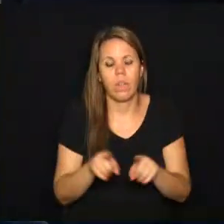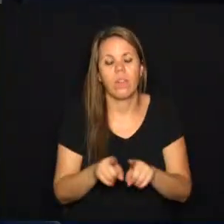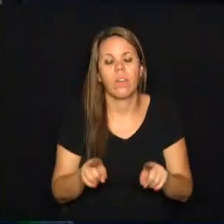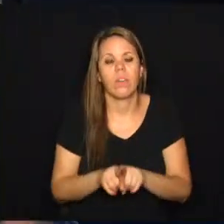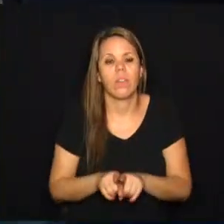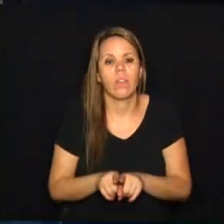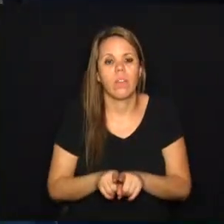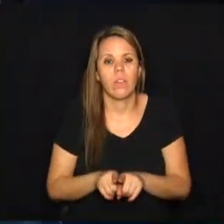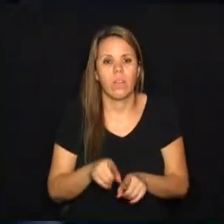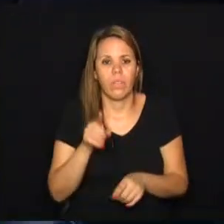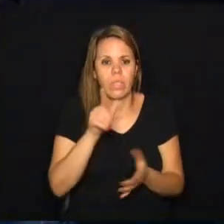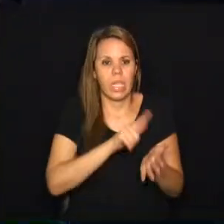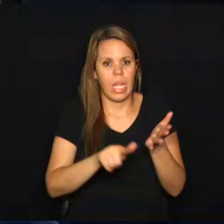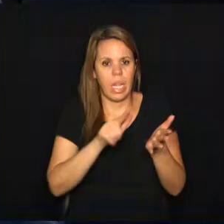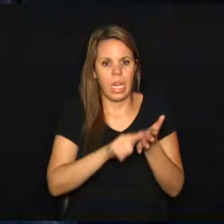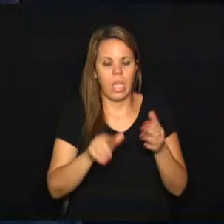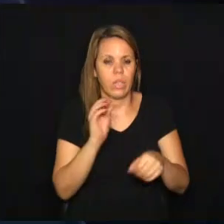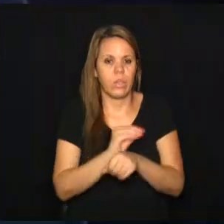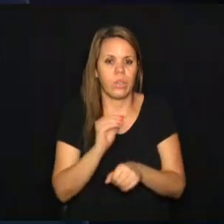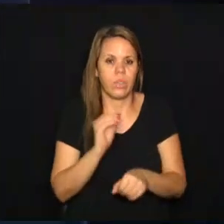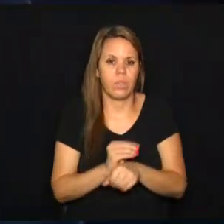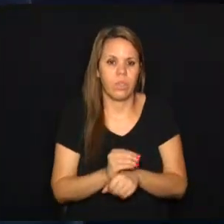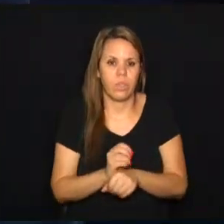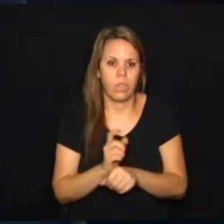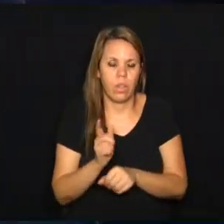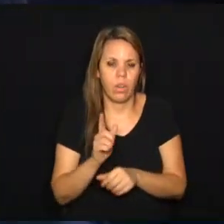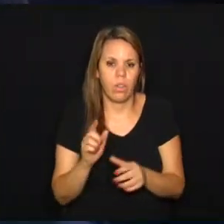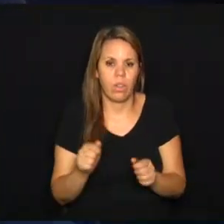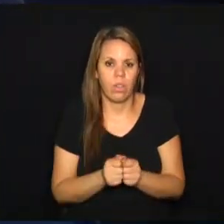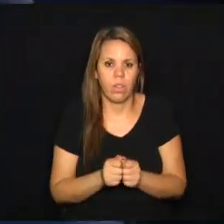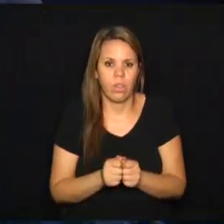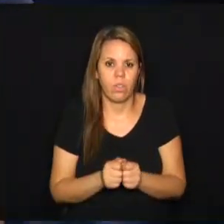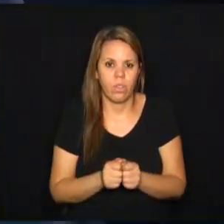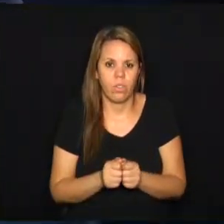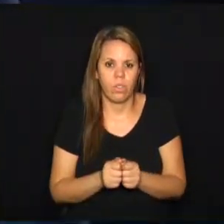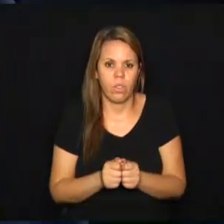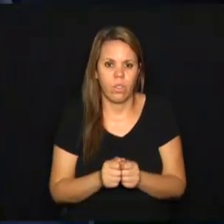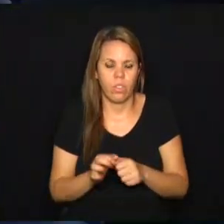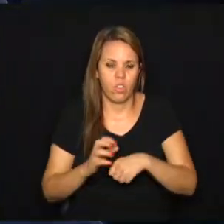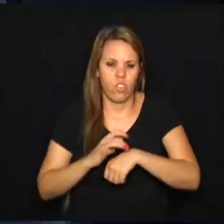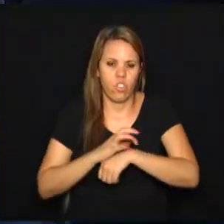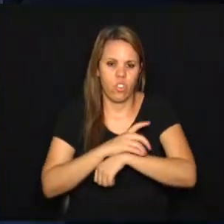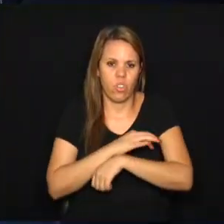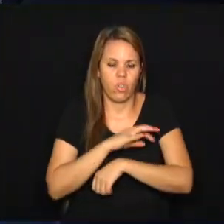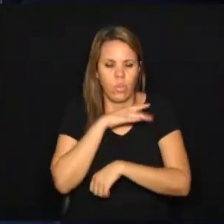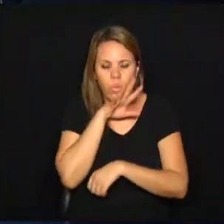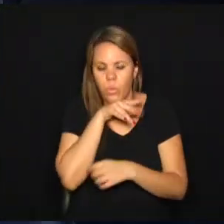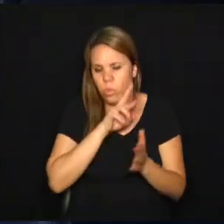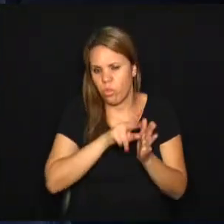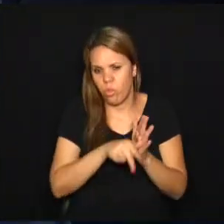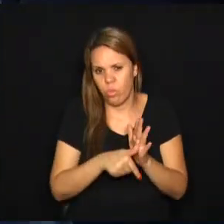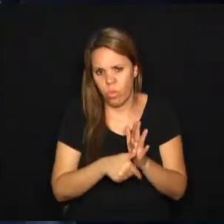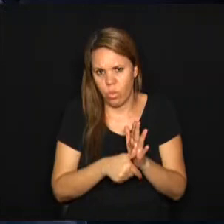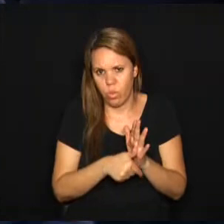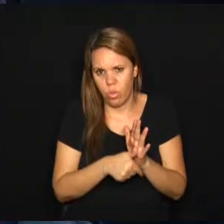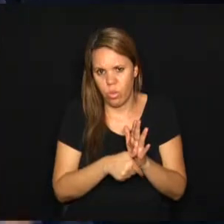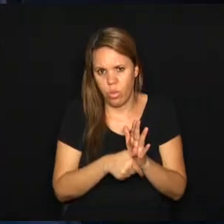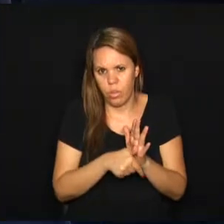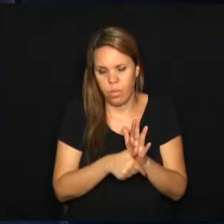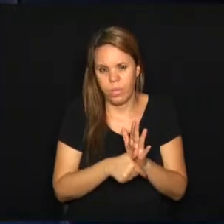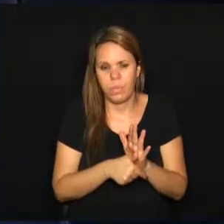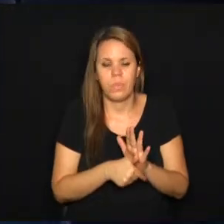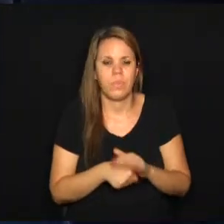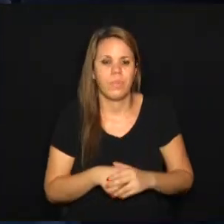porque quando você limpa, quando você cuida, automaticamente esses insetos, esses bichos, né, peçonhentos, essa